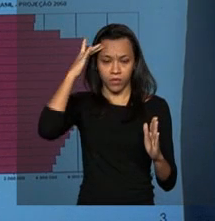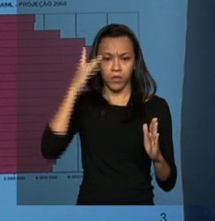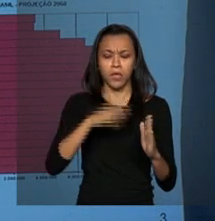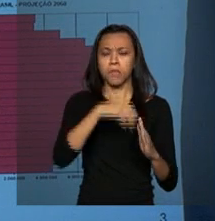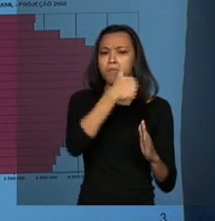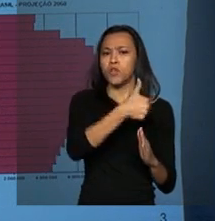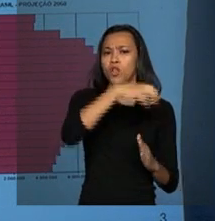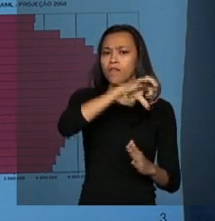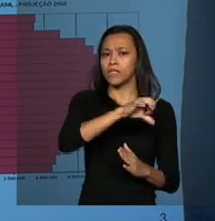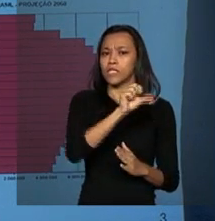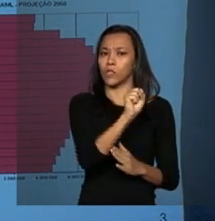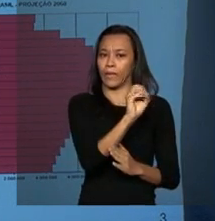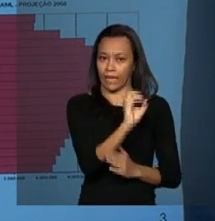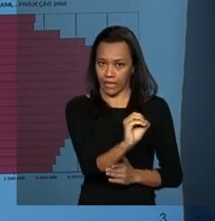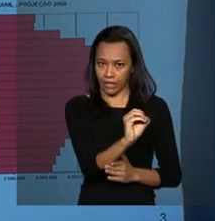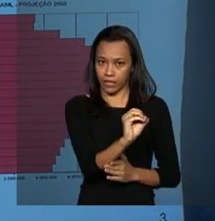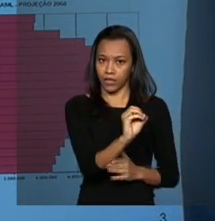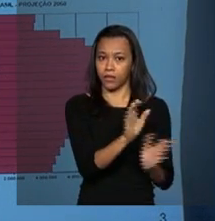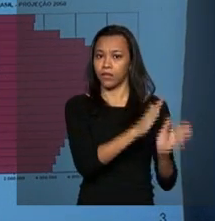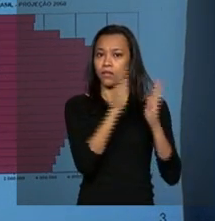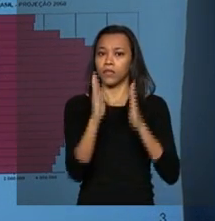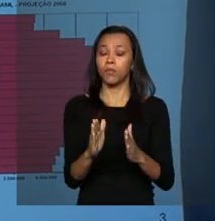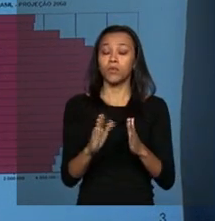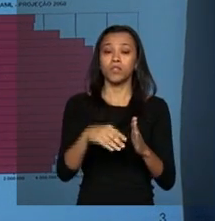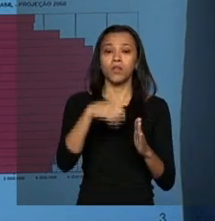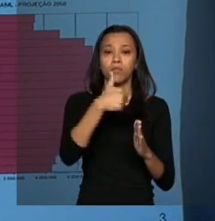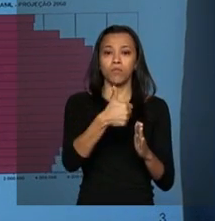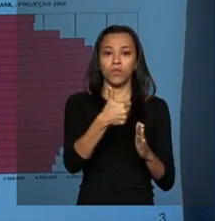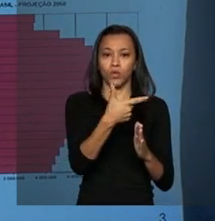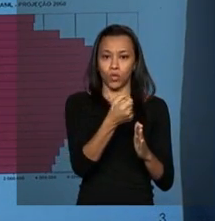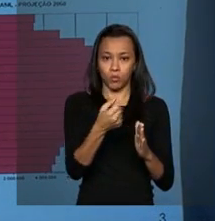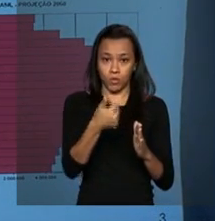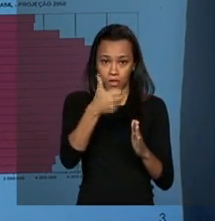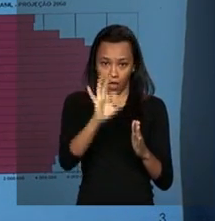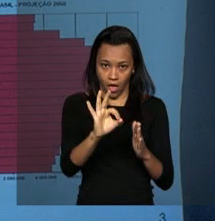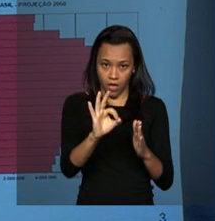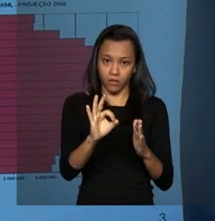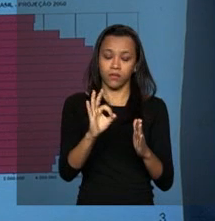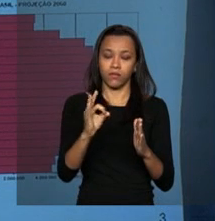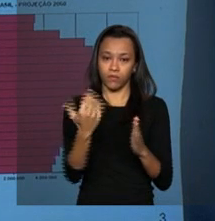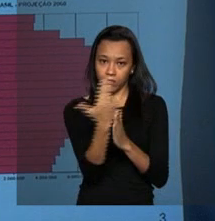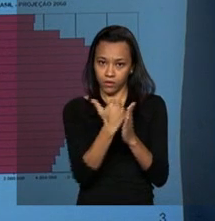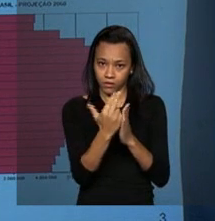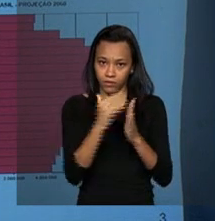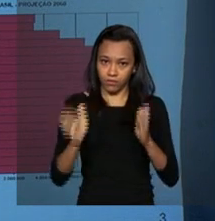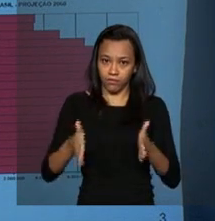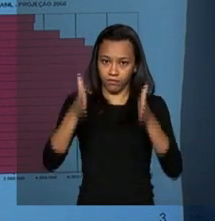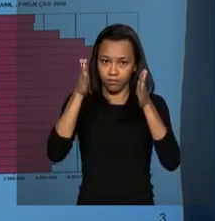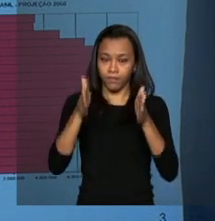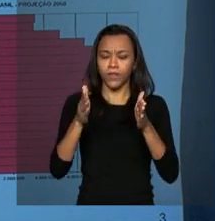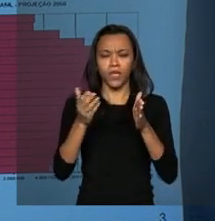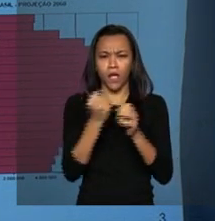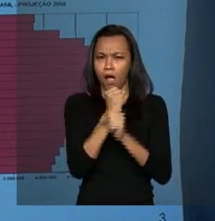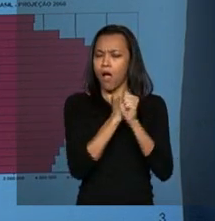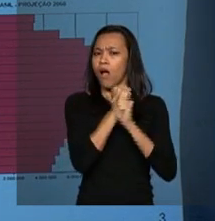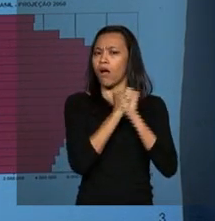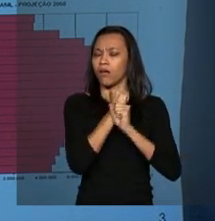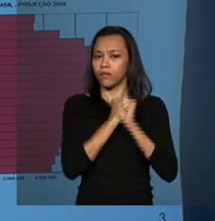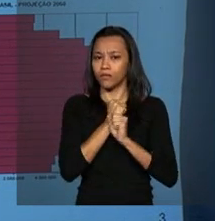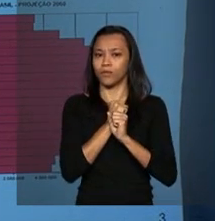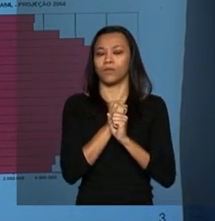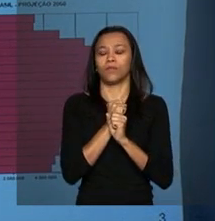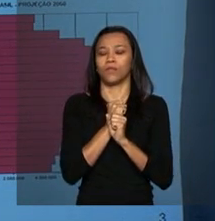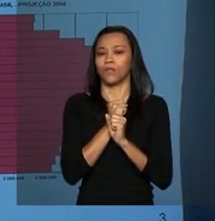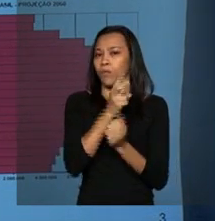1980, o Brasil de 2010, que há alguns anos atrás, já não é